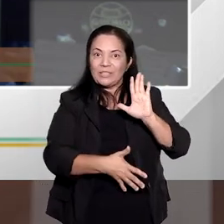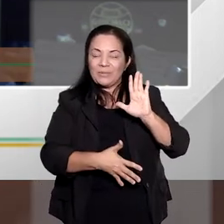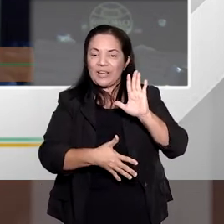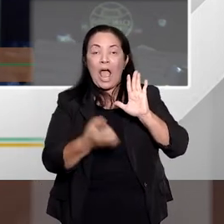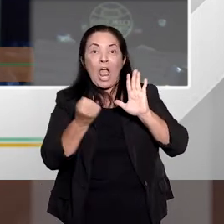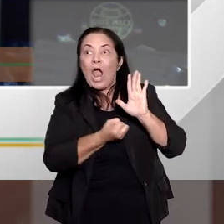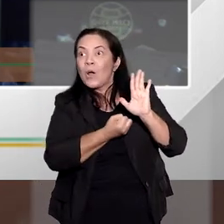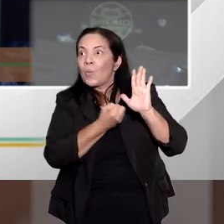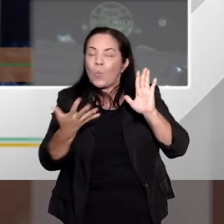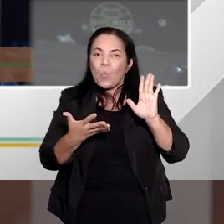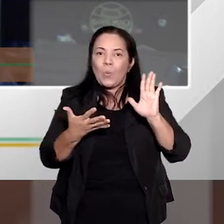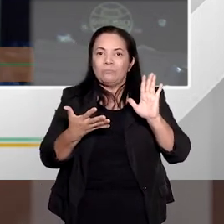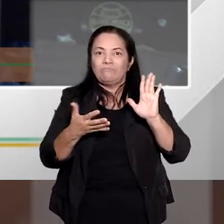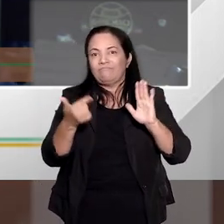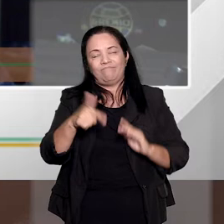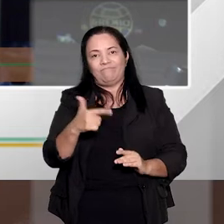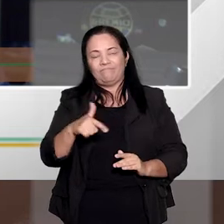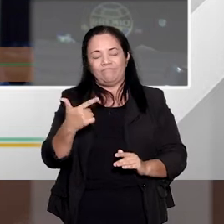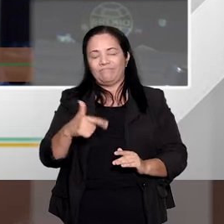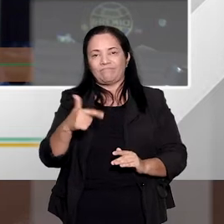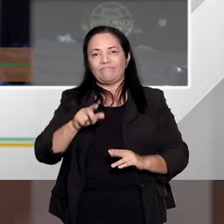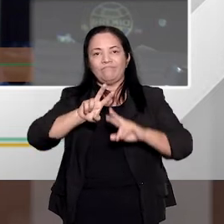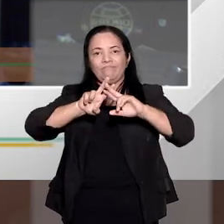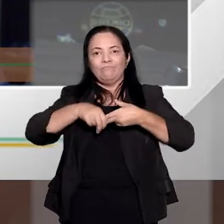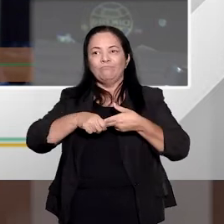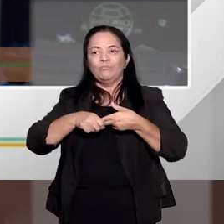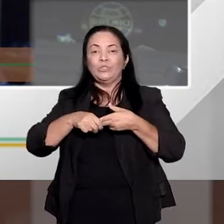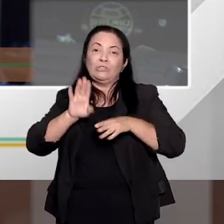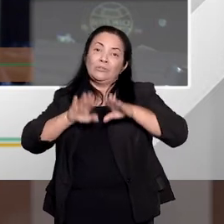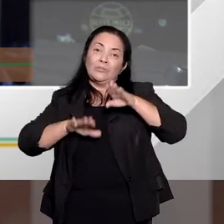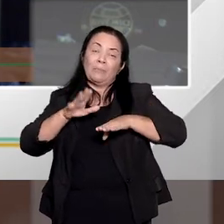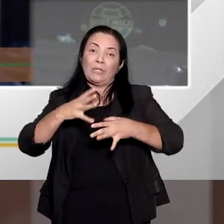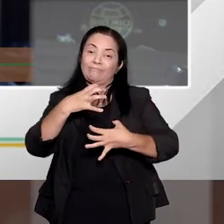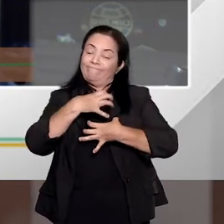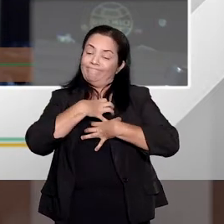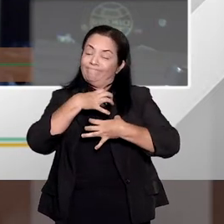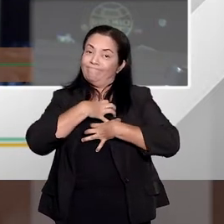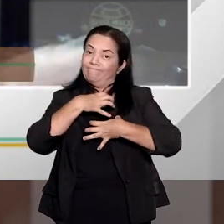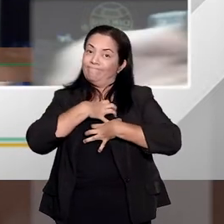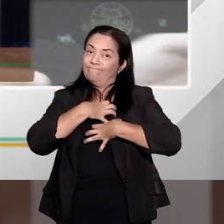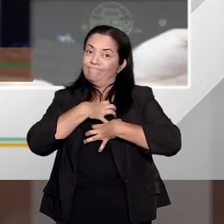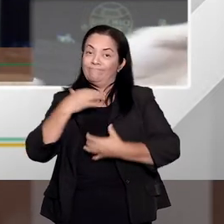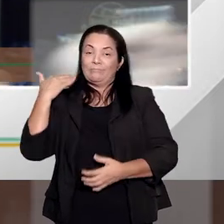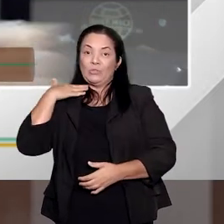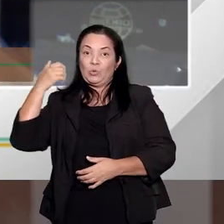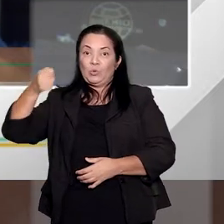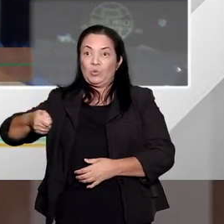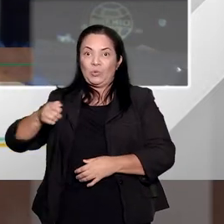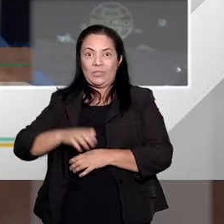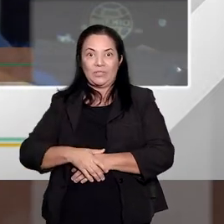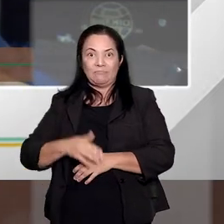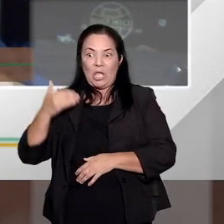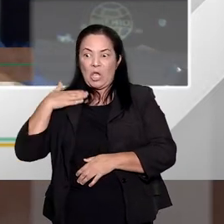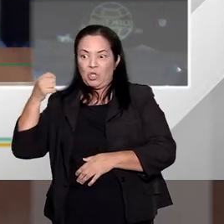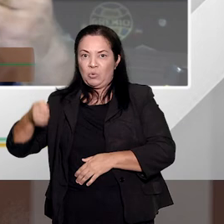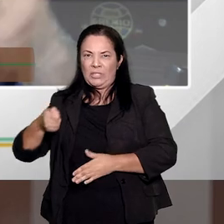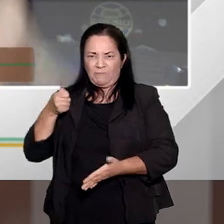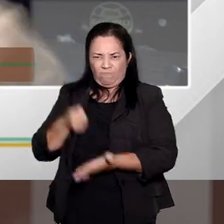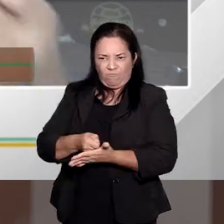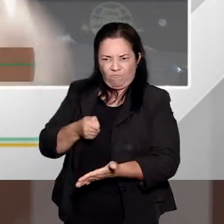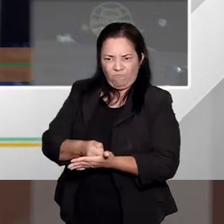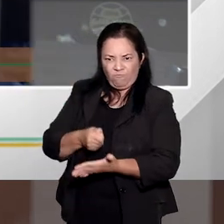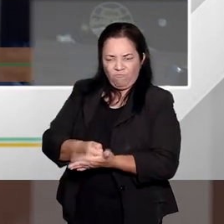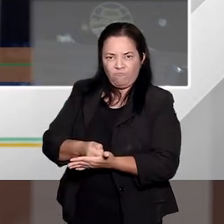viabiliza que um juiz com um viés mais rigoroso e outro juiz menos rigoroso tenhamos penas